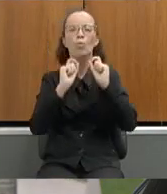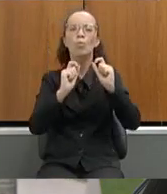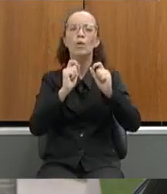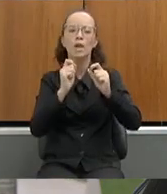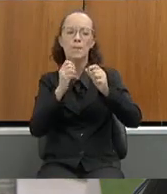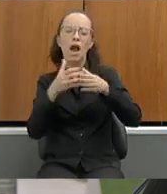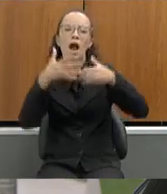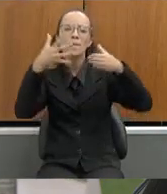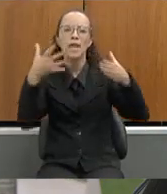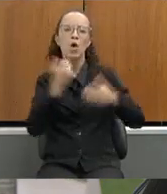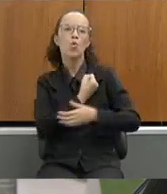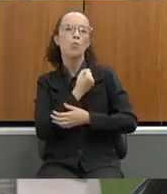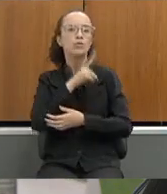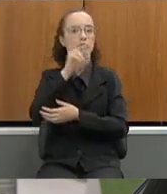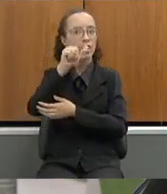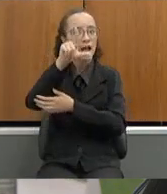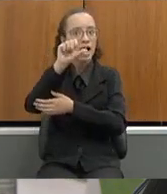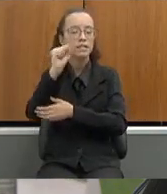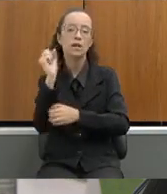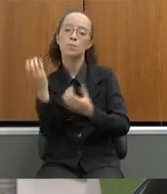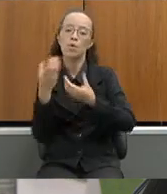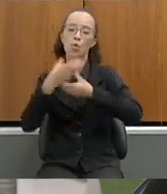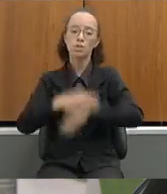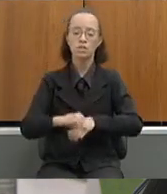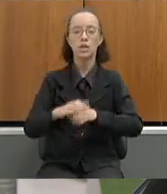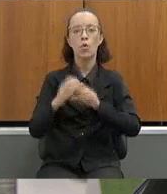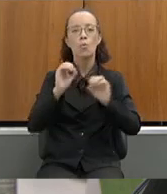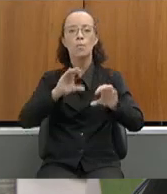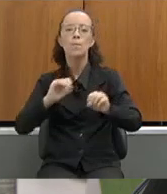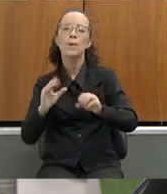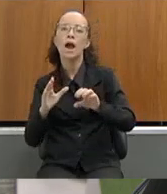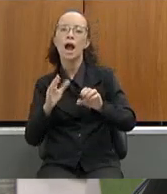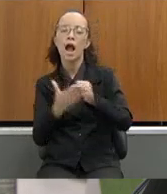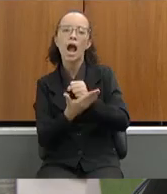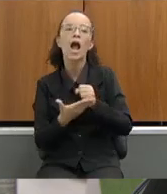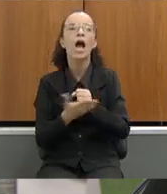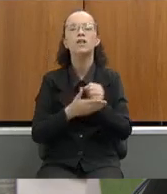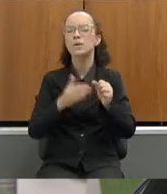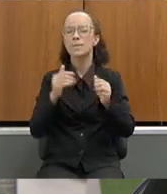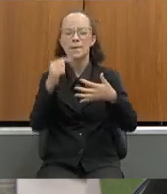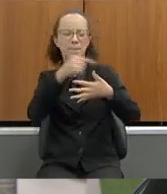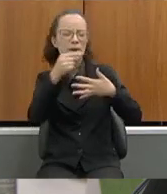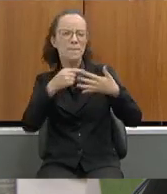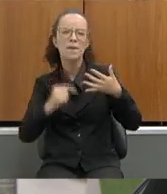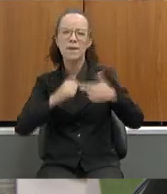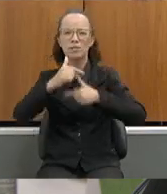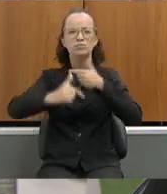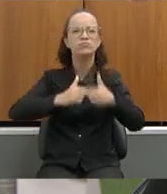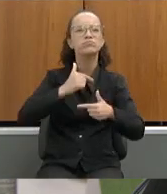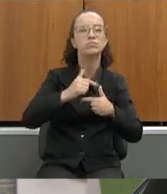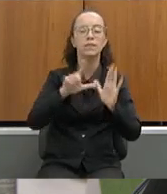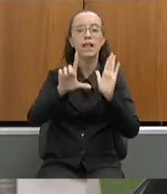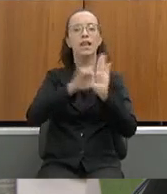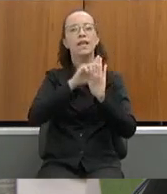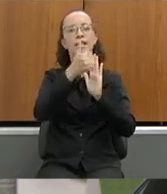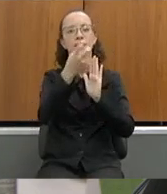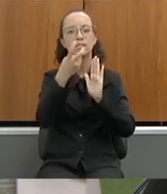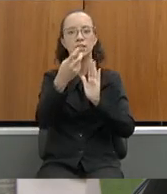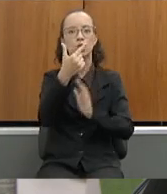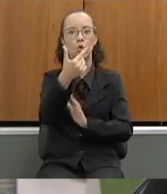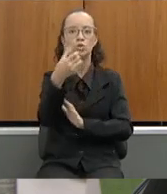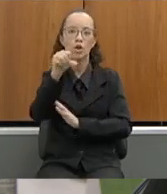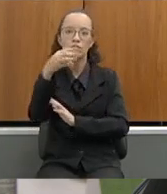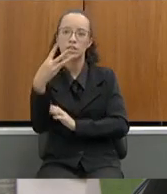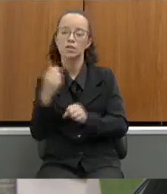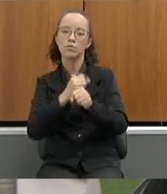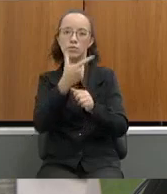ampliado o número de vagas para o concurso na educação básica para todos os cargos da educação básica constantes na lei 15.293